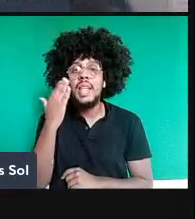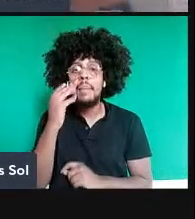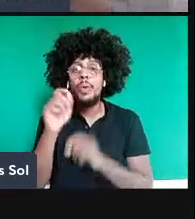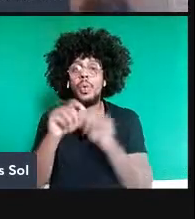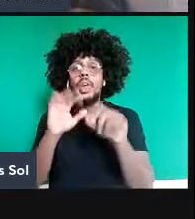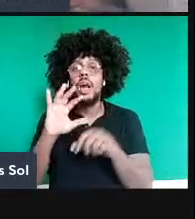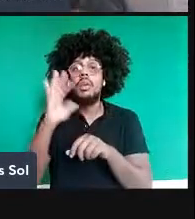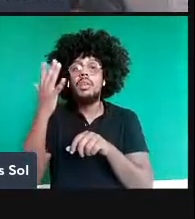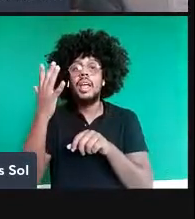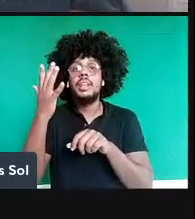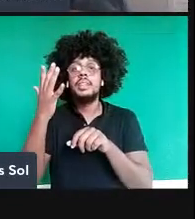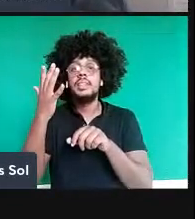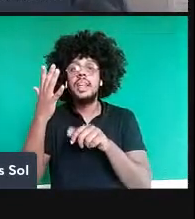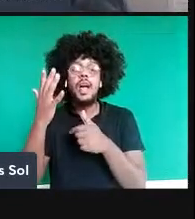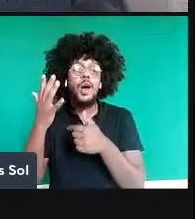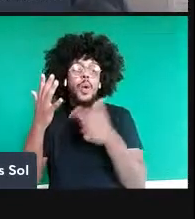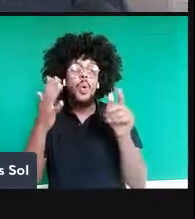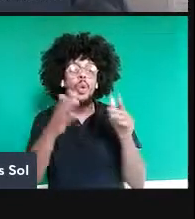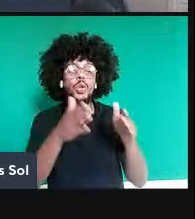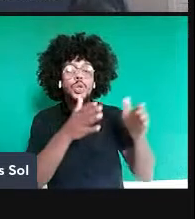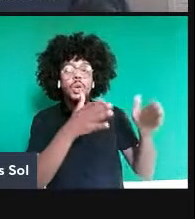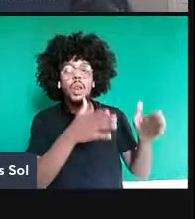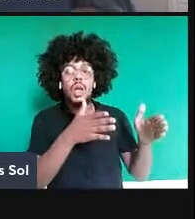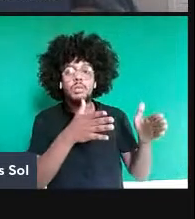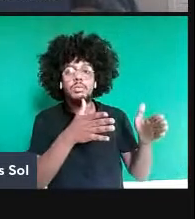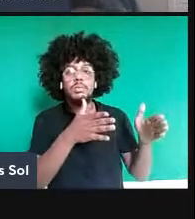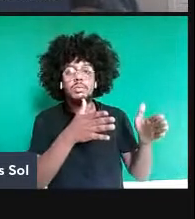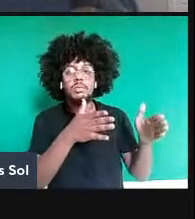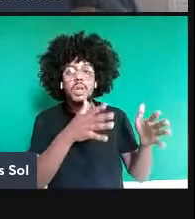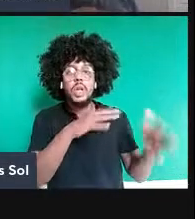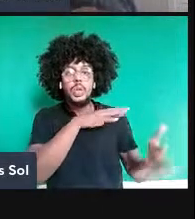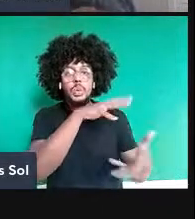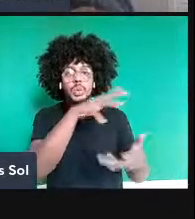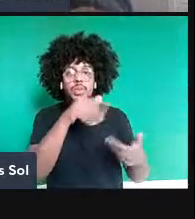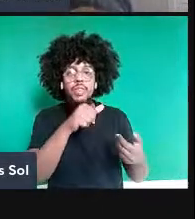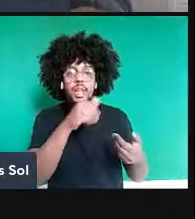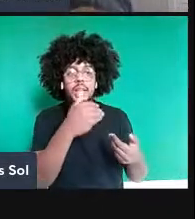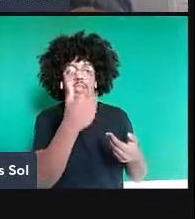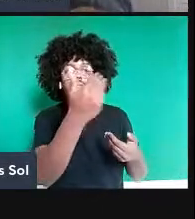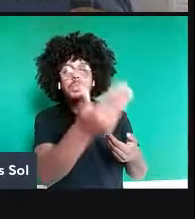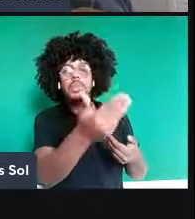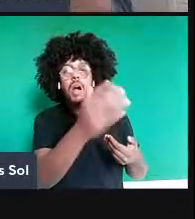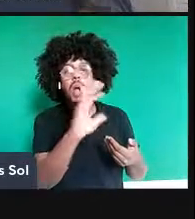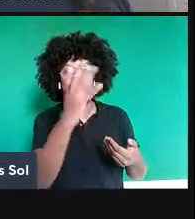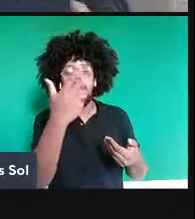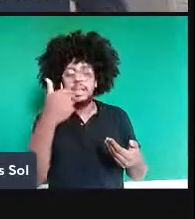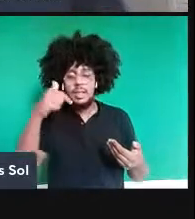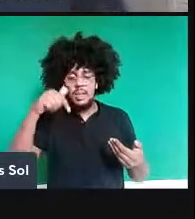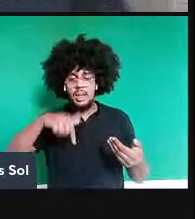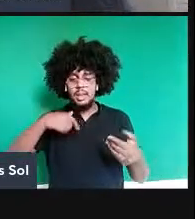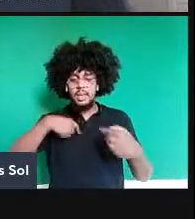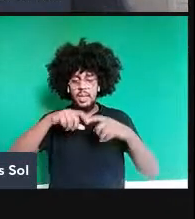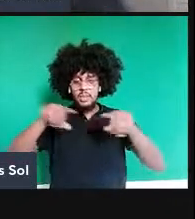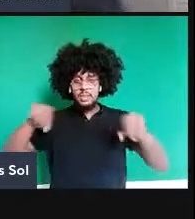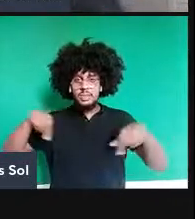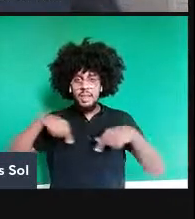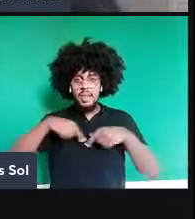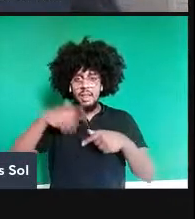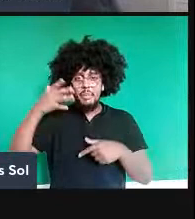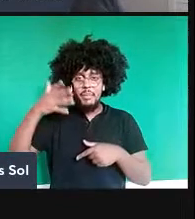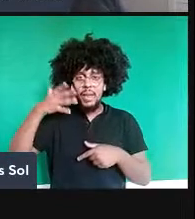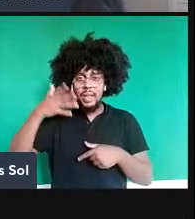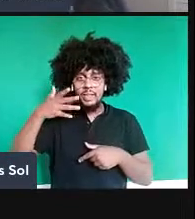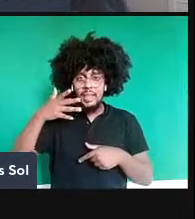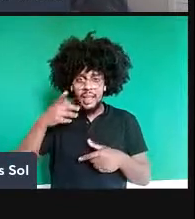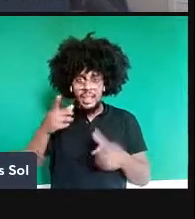acontecendo aqui nessa sala que eu estou dando essa palestra. Pois bem, o que o Bell mostrou é que essas três hipóteses, por mais naturais que